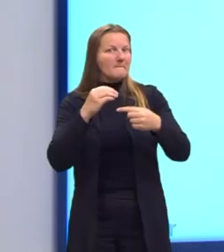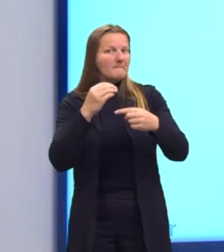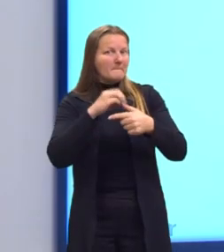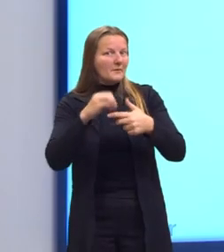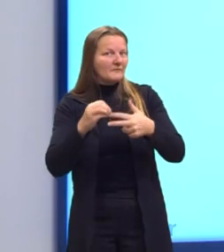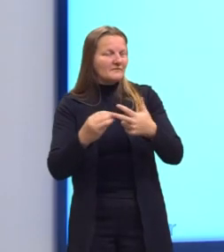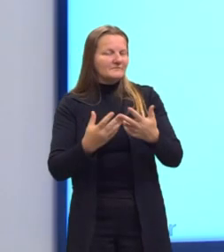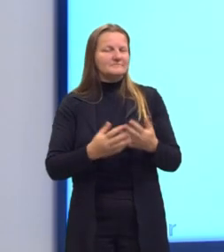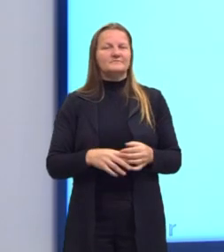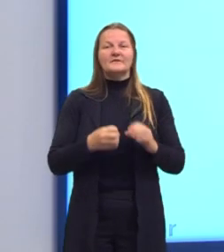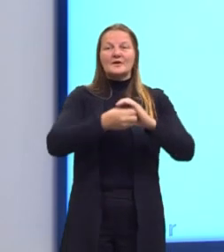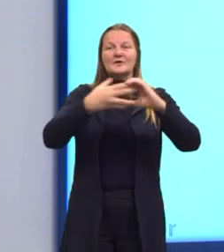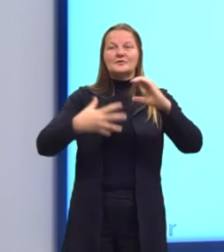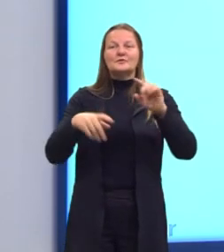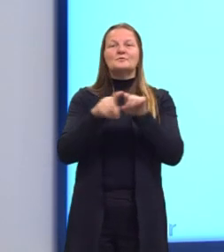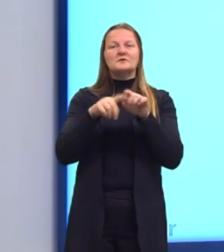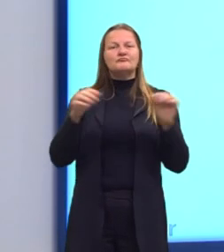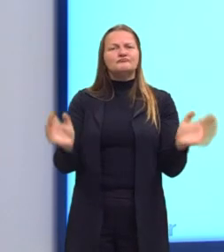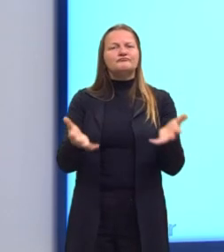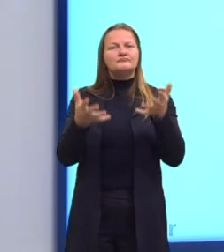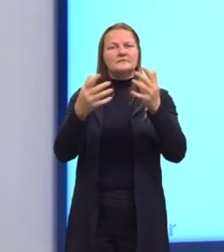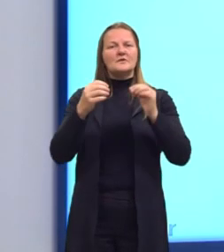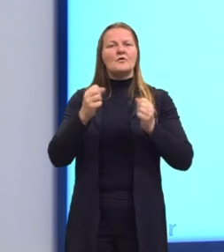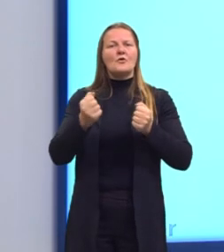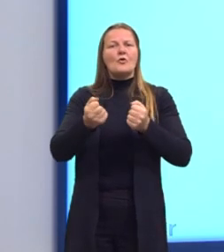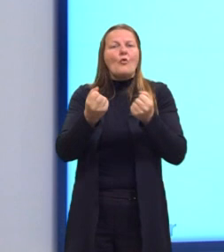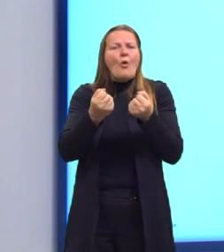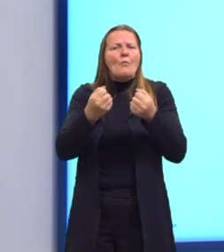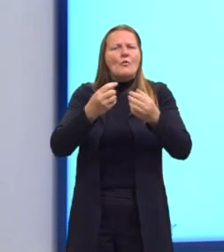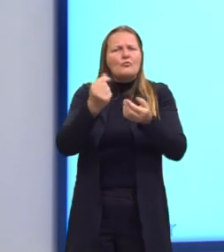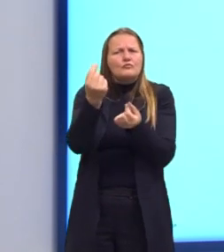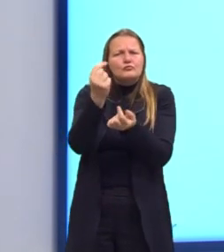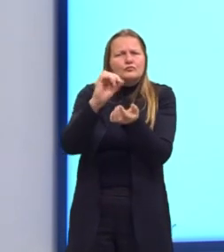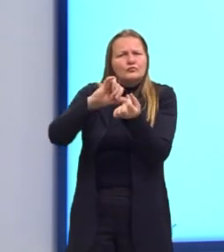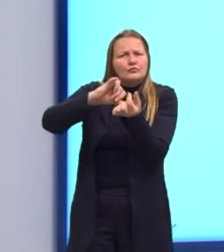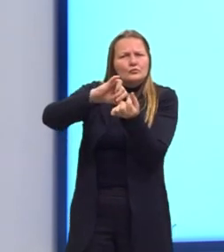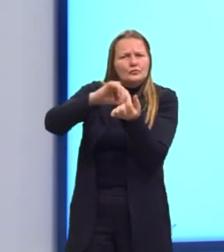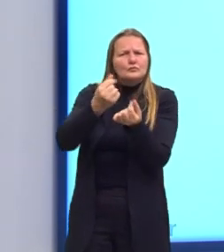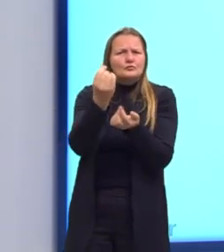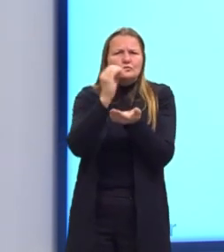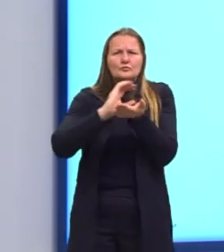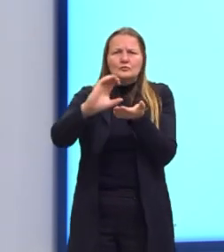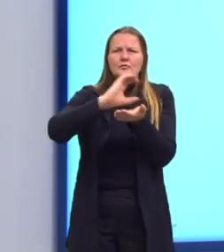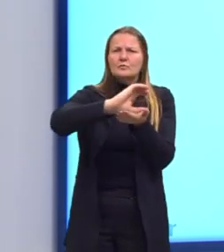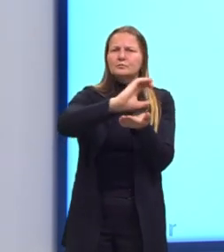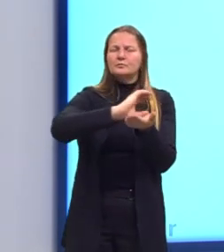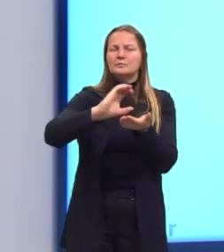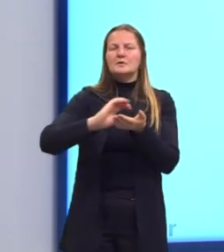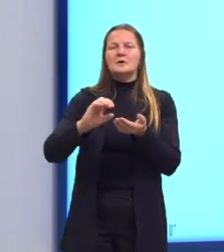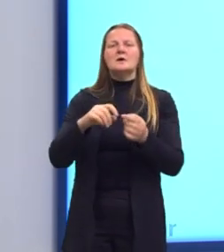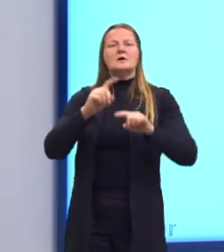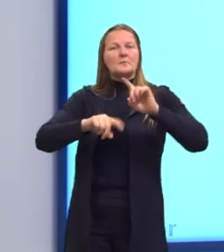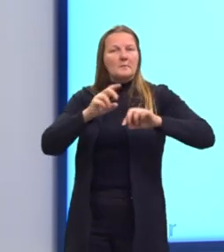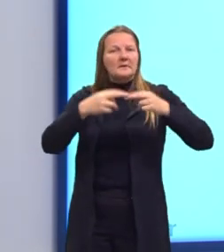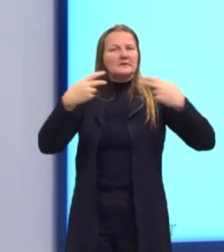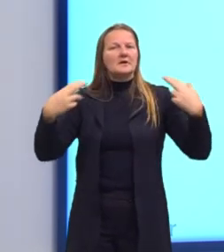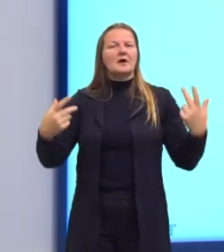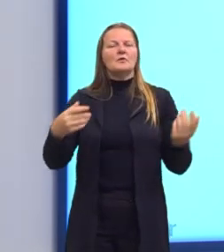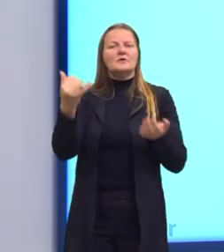característica. Intensificação dos fluxos de capitais, mercadorias, pessoas e informações, falei antes,